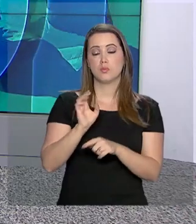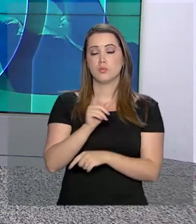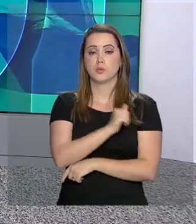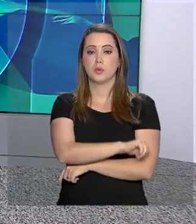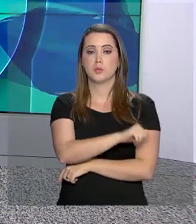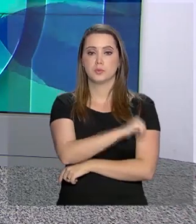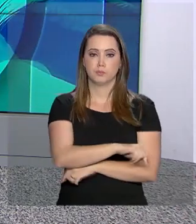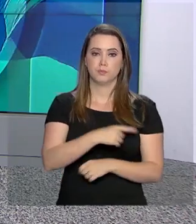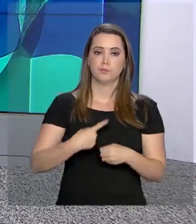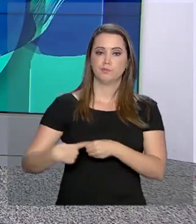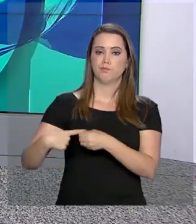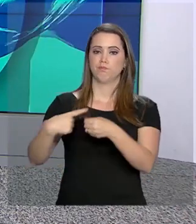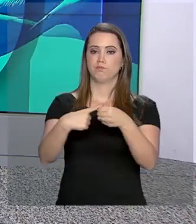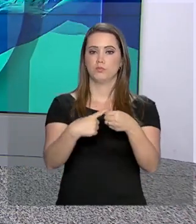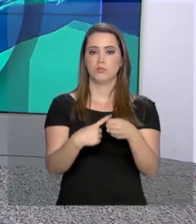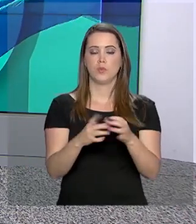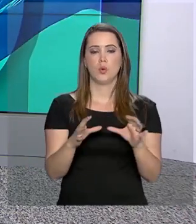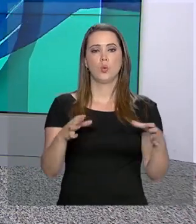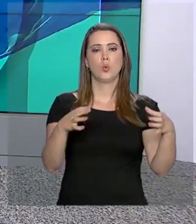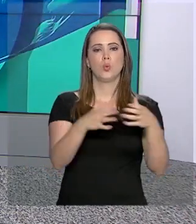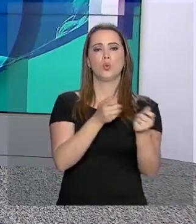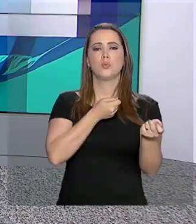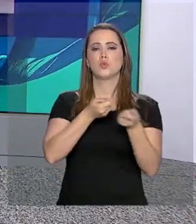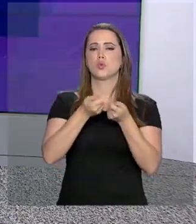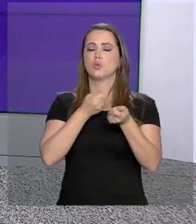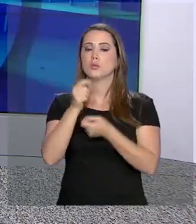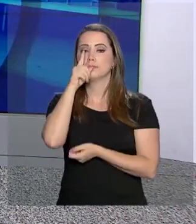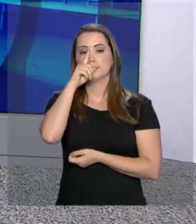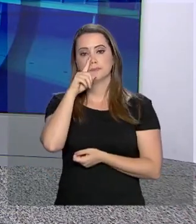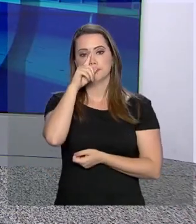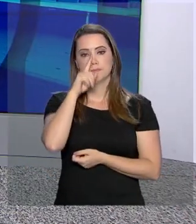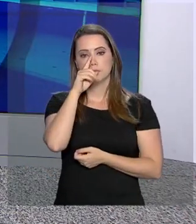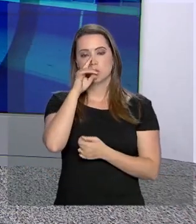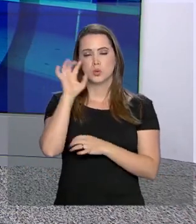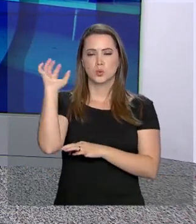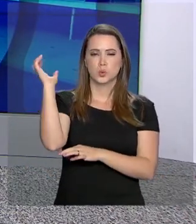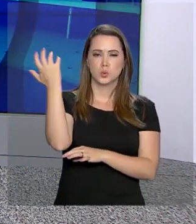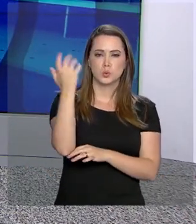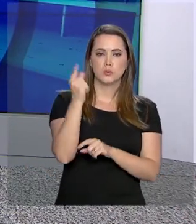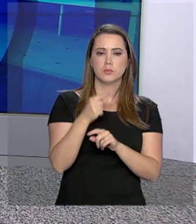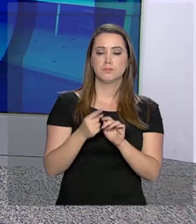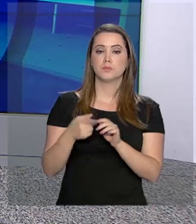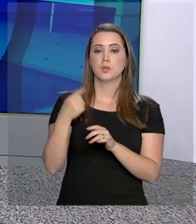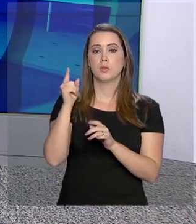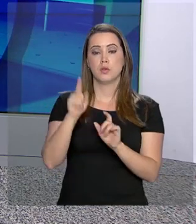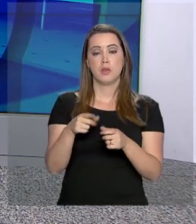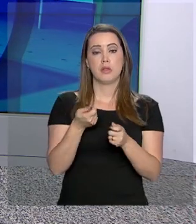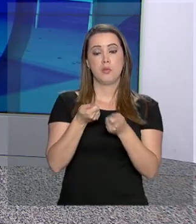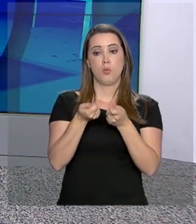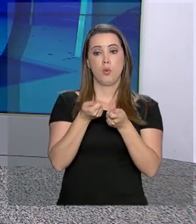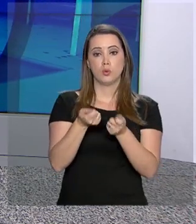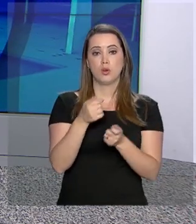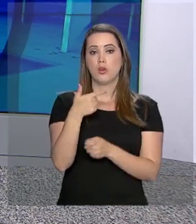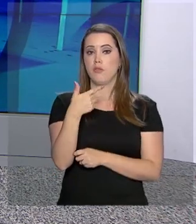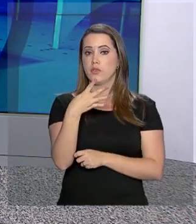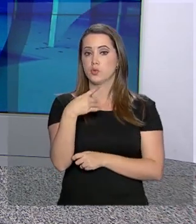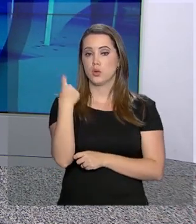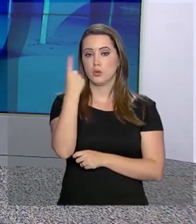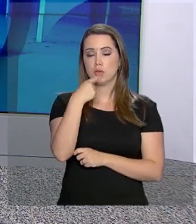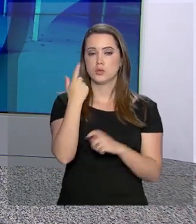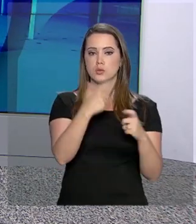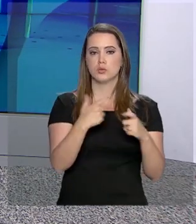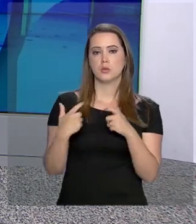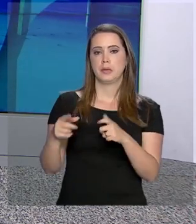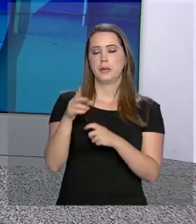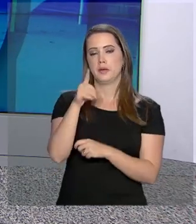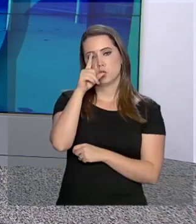Estado e do município. O Centro Nacional de Gerenciamento de Riscos e Desastres, unidade que monitora 24 horas as